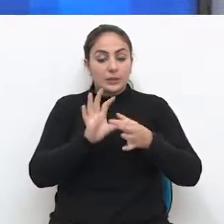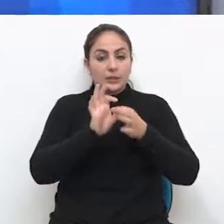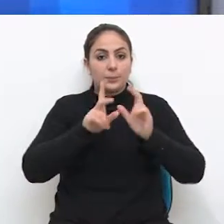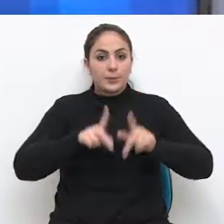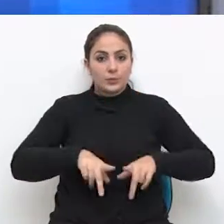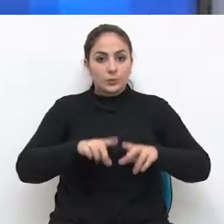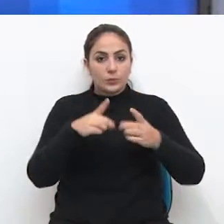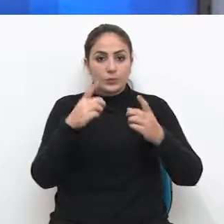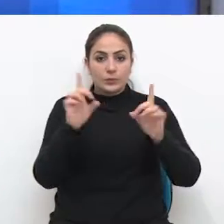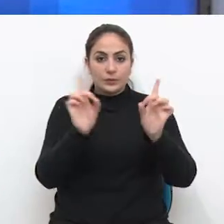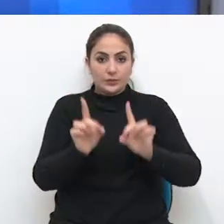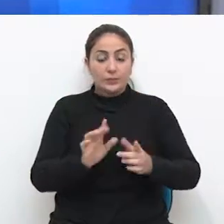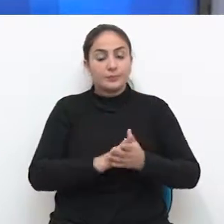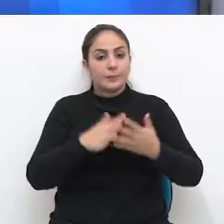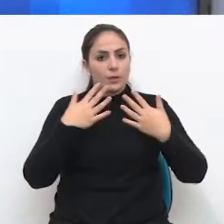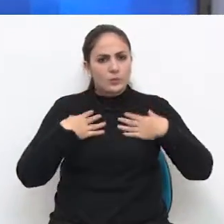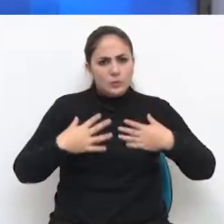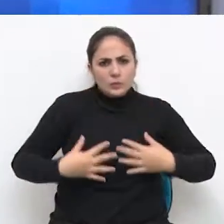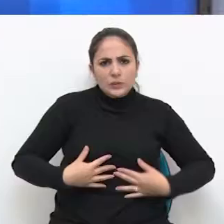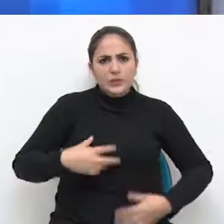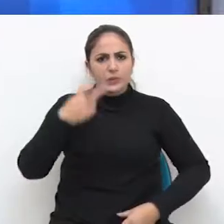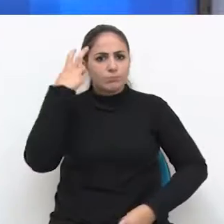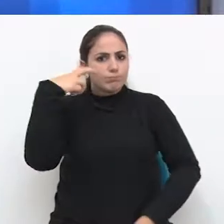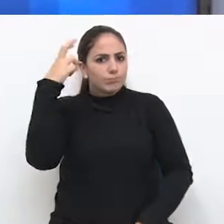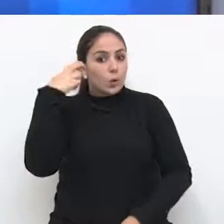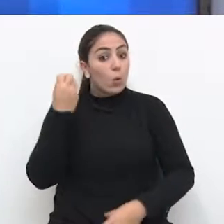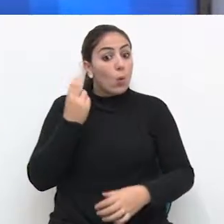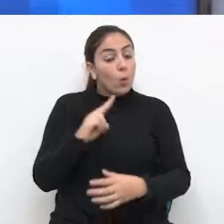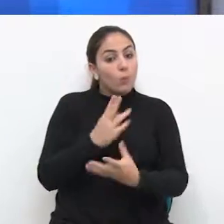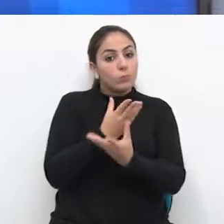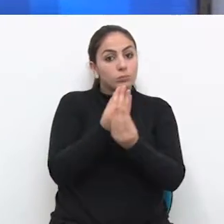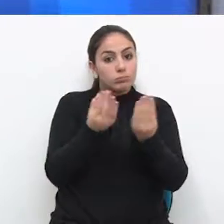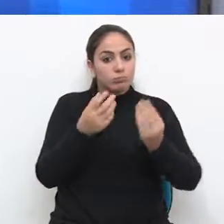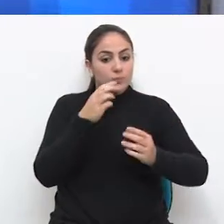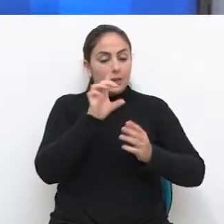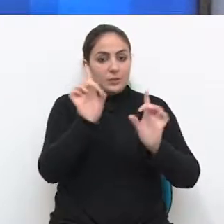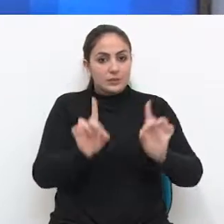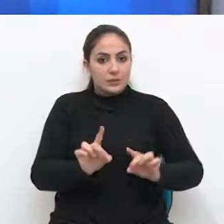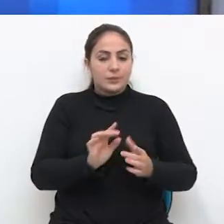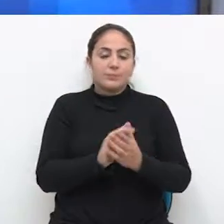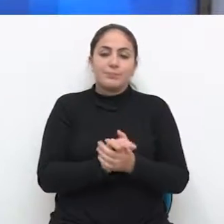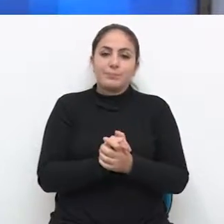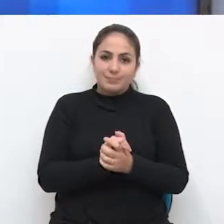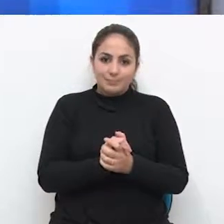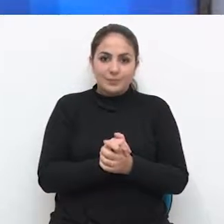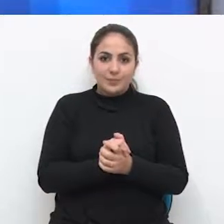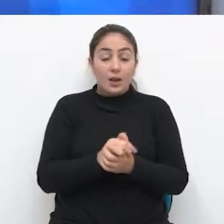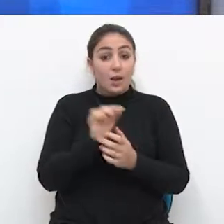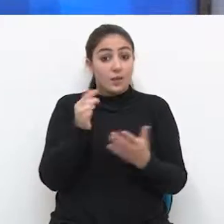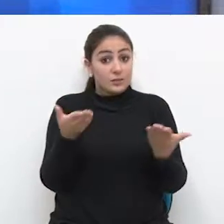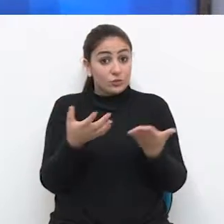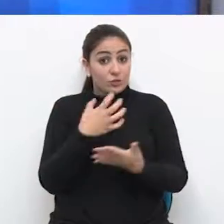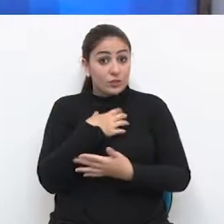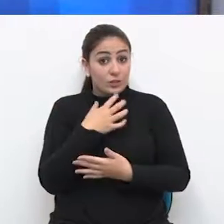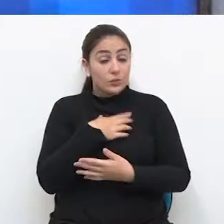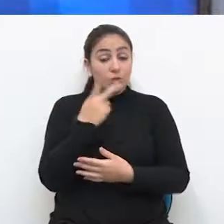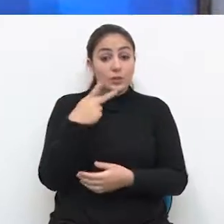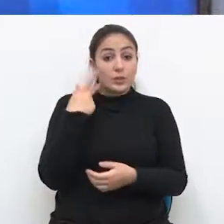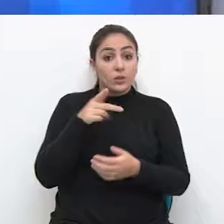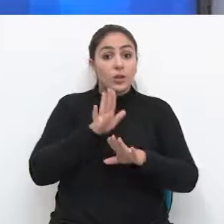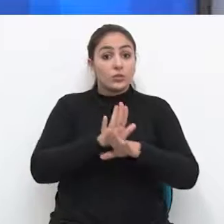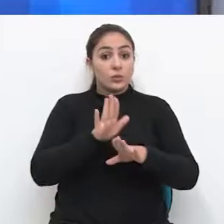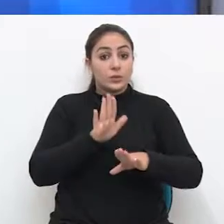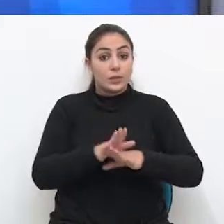pessoa com deficiência, seja ela física, intelectual ou múltipla. Desta forma, os vereadores pretendem